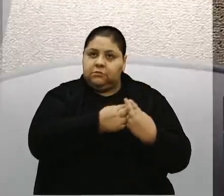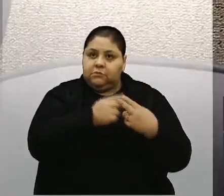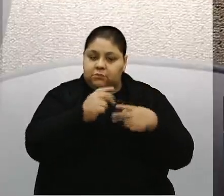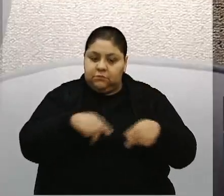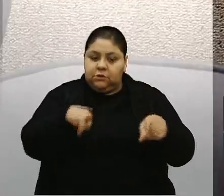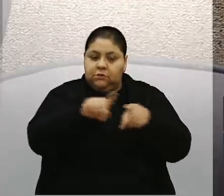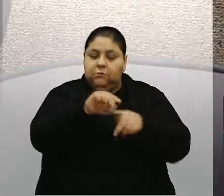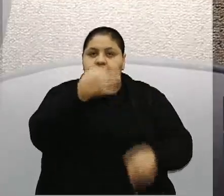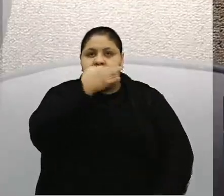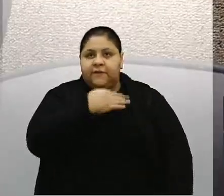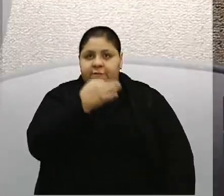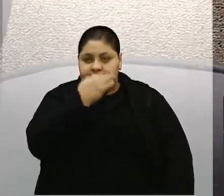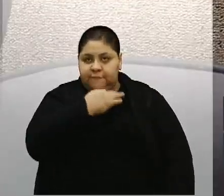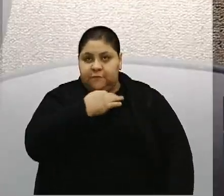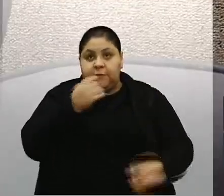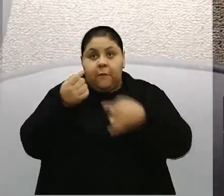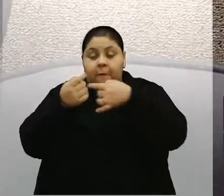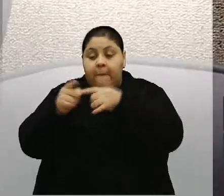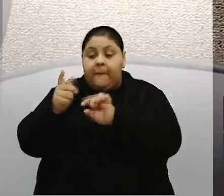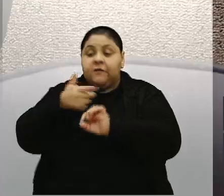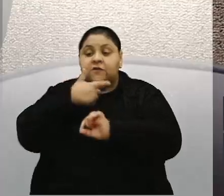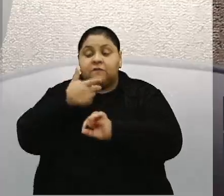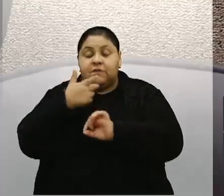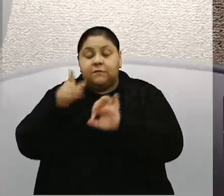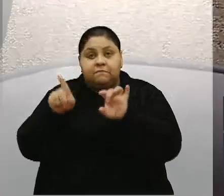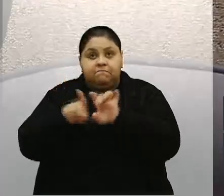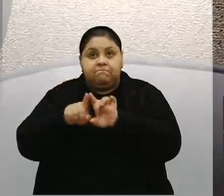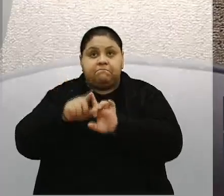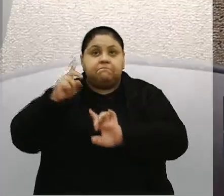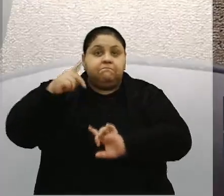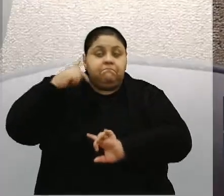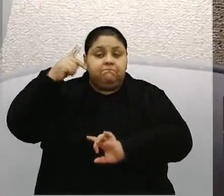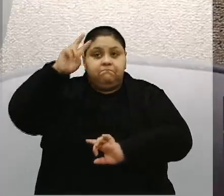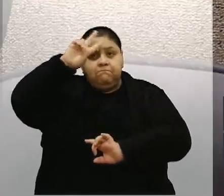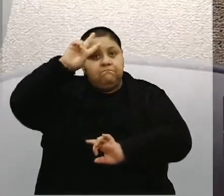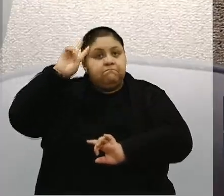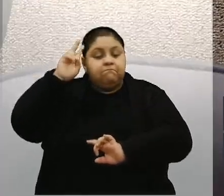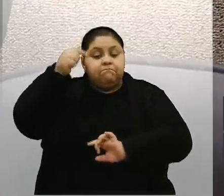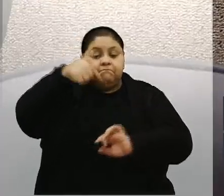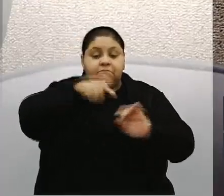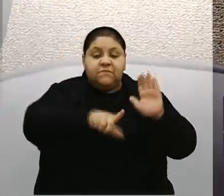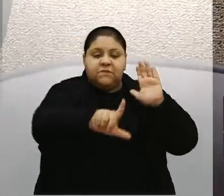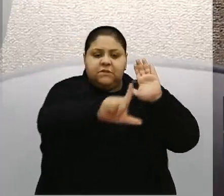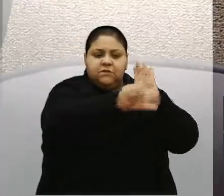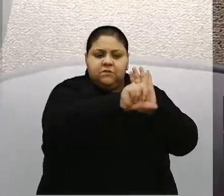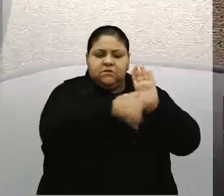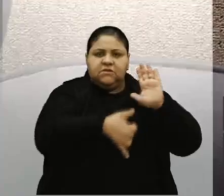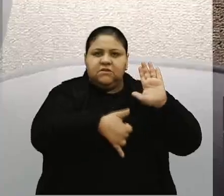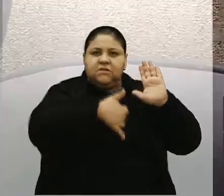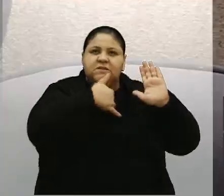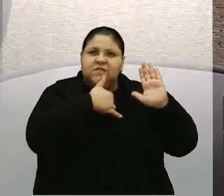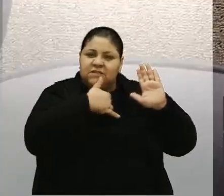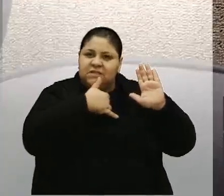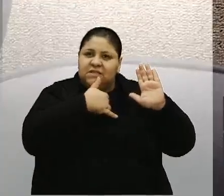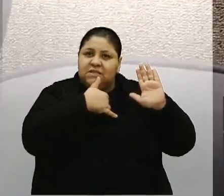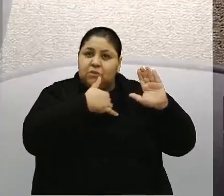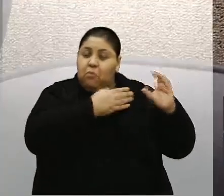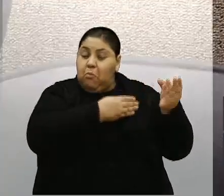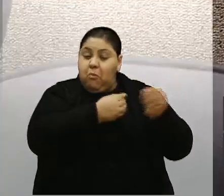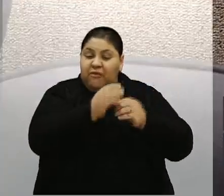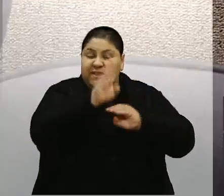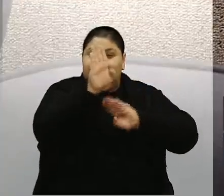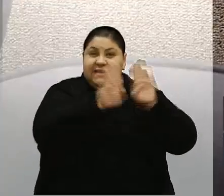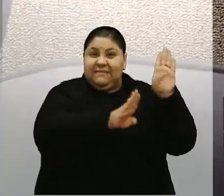caxiense. mas e dizer também, vereador Velocino, que esta lei, infelizmente, engessada de licitações,